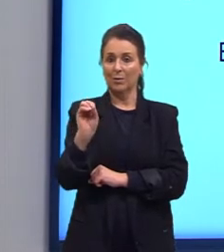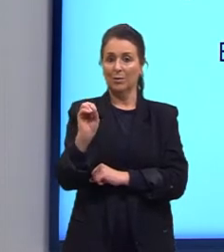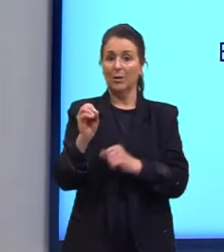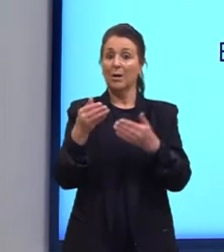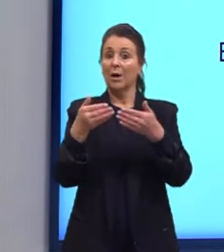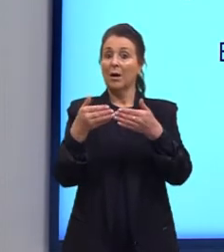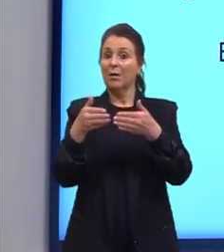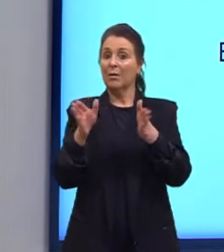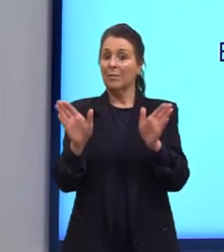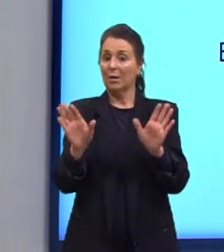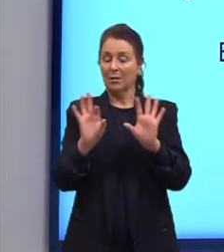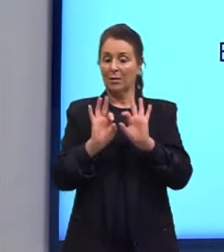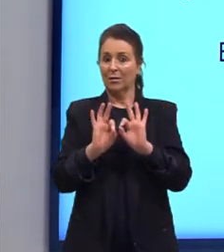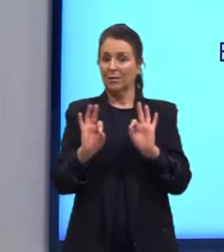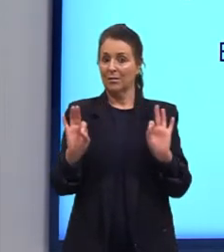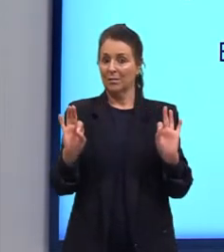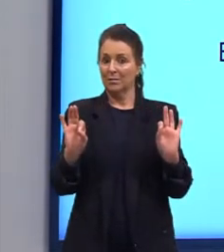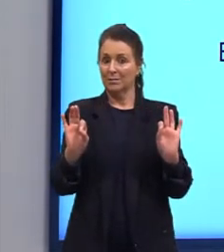aberta, normal,